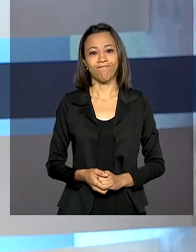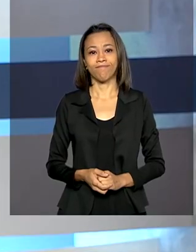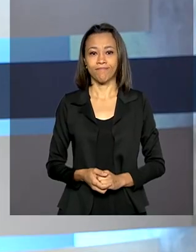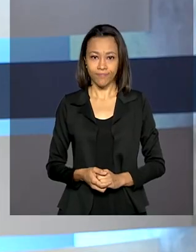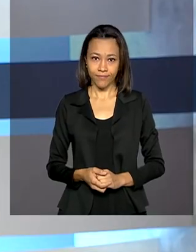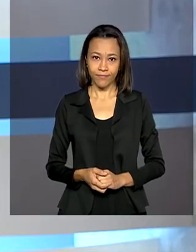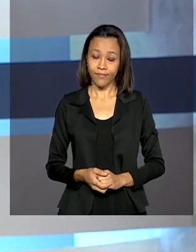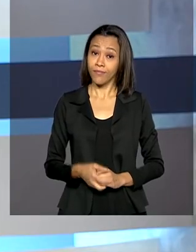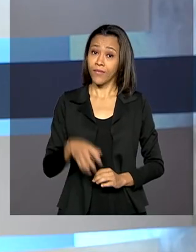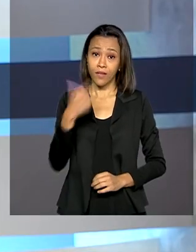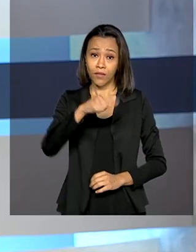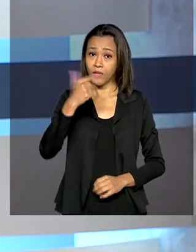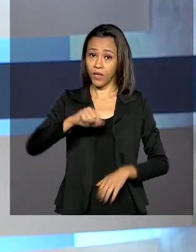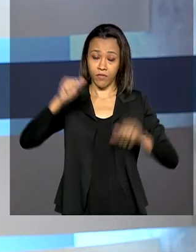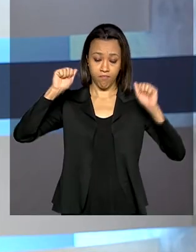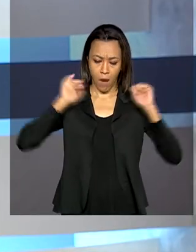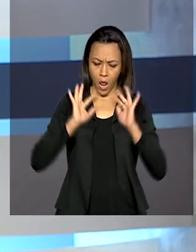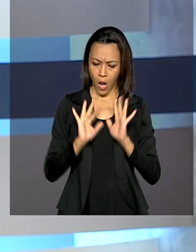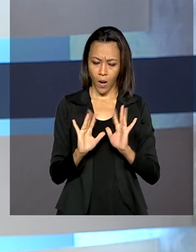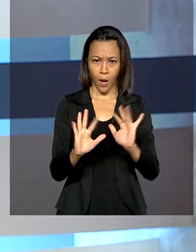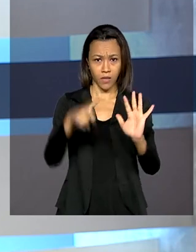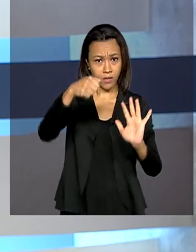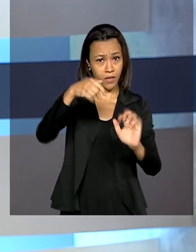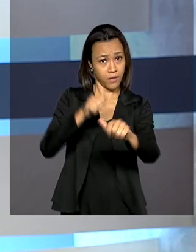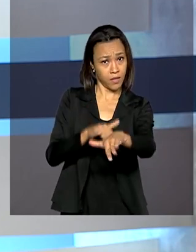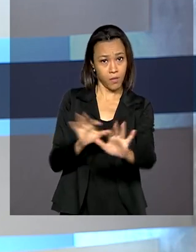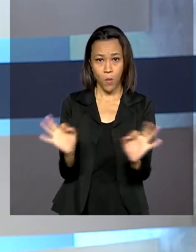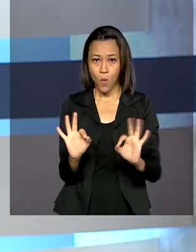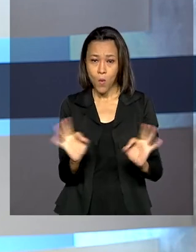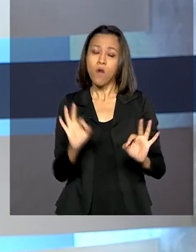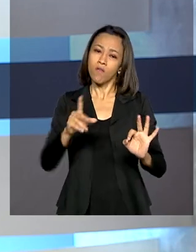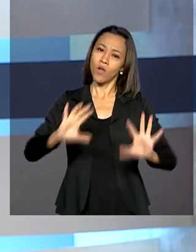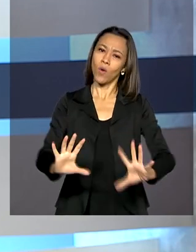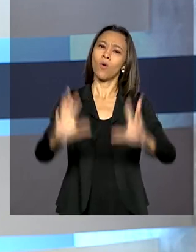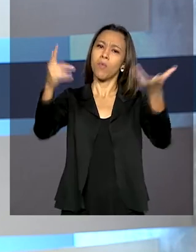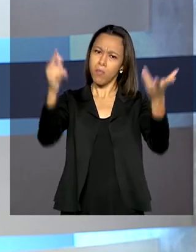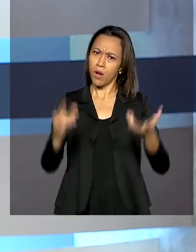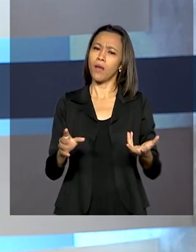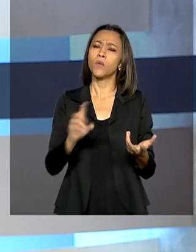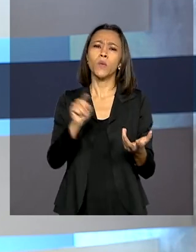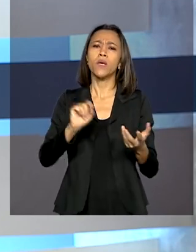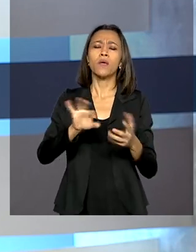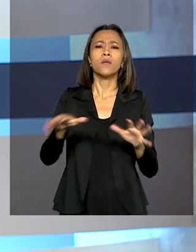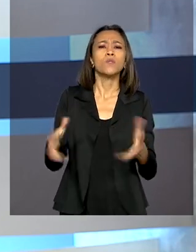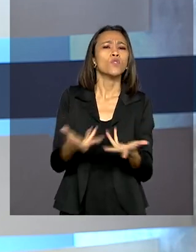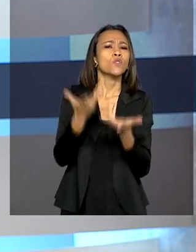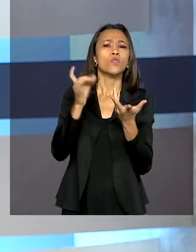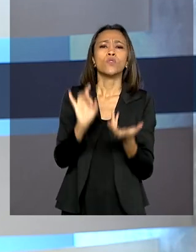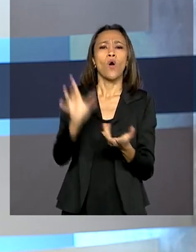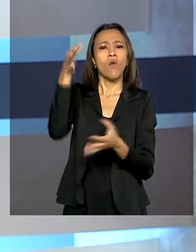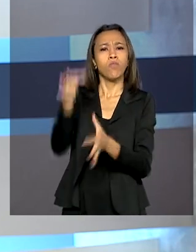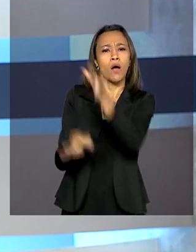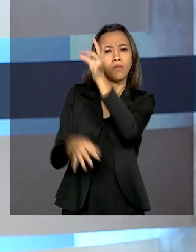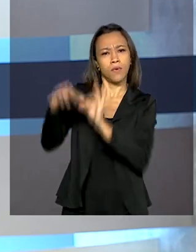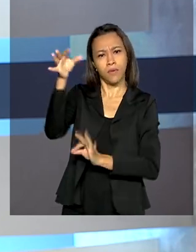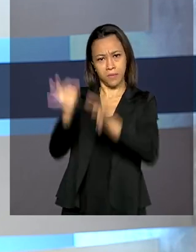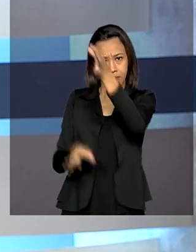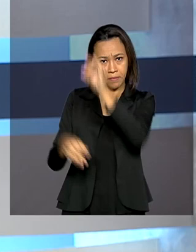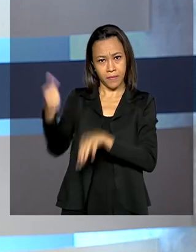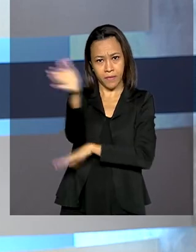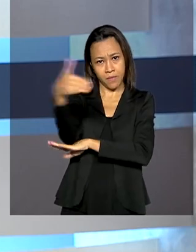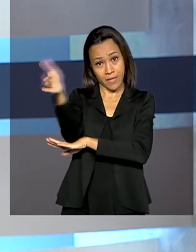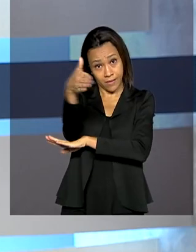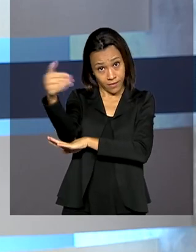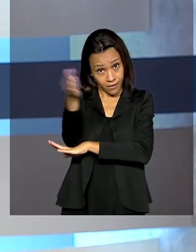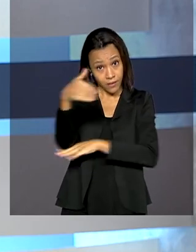Sem o tradicional desfile, a data foi comemorada pelo presidente Jair Bolsonaro com uma cerimônia de hasteamento da bandeira no Palácio da Alvorada e